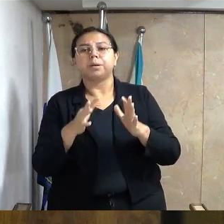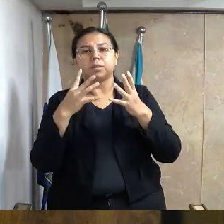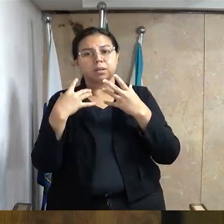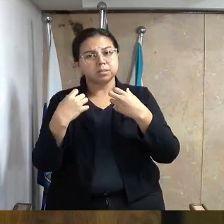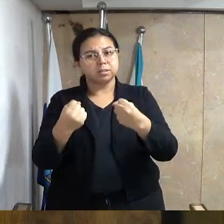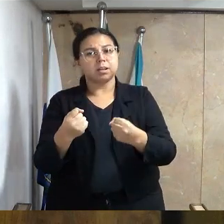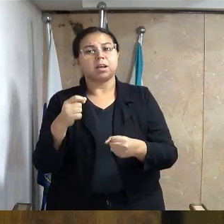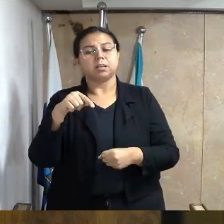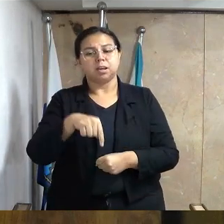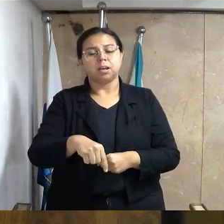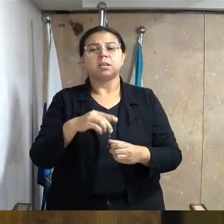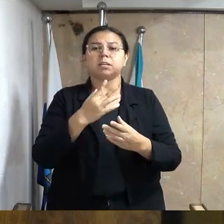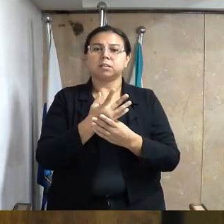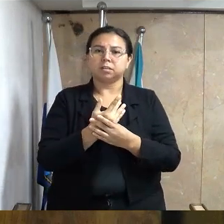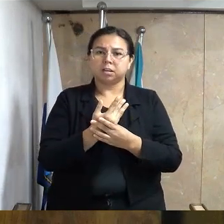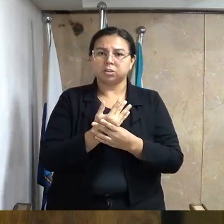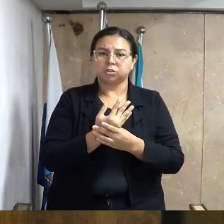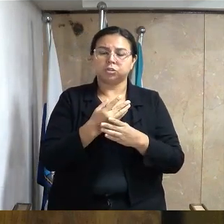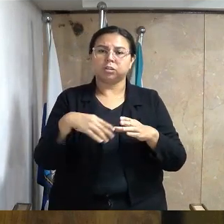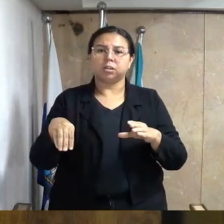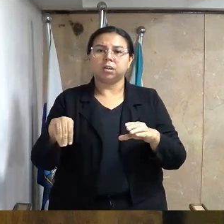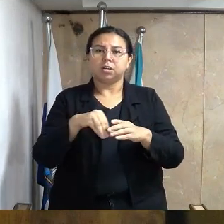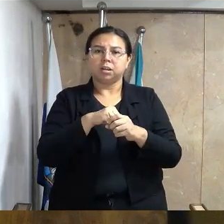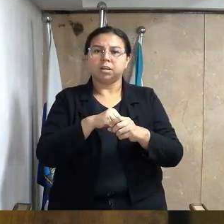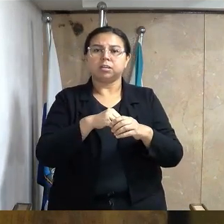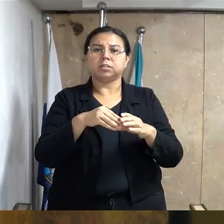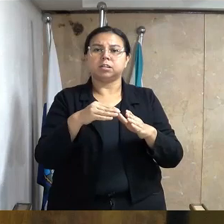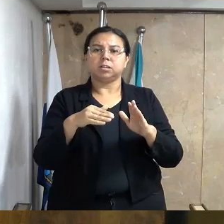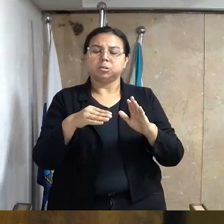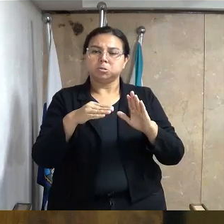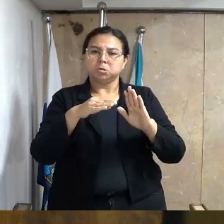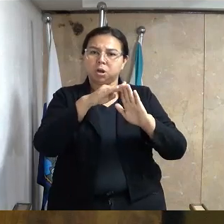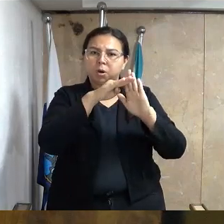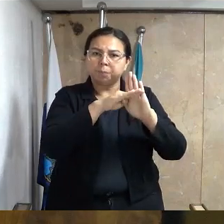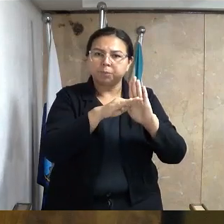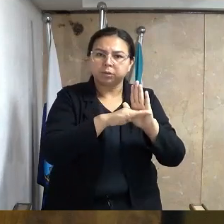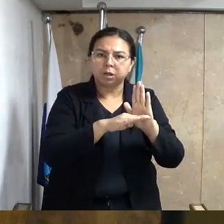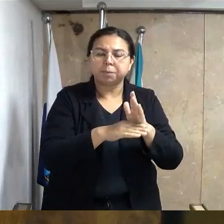Duque de Caxias ao Programa de Erradicação ao Trabalho Infantil.